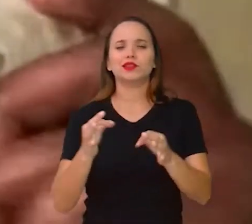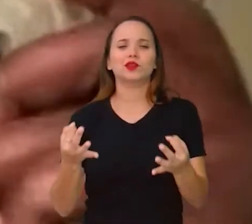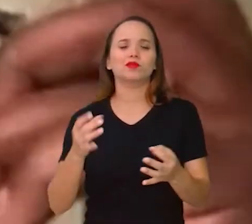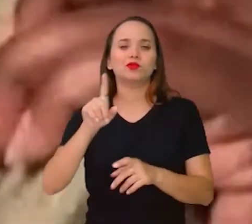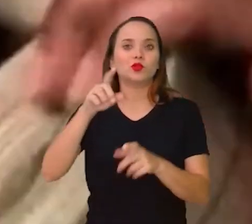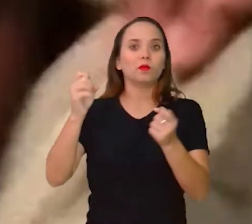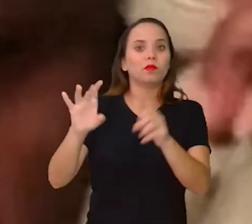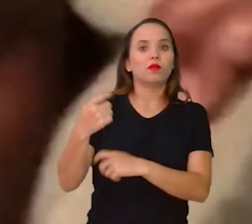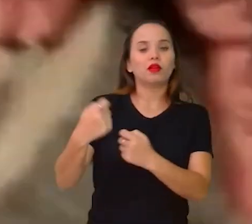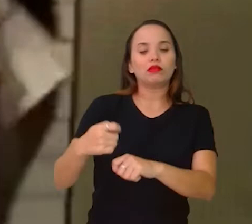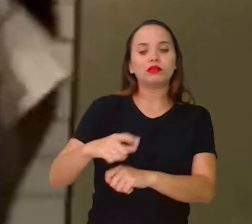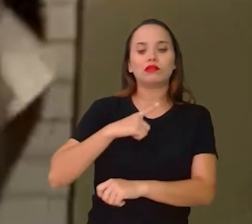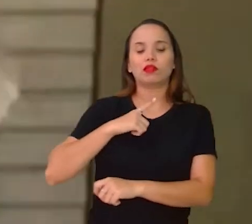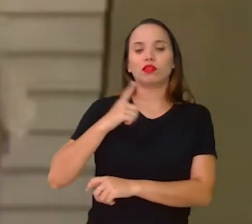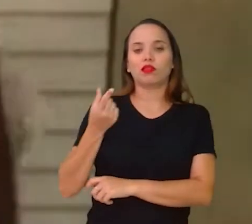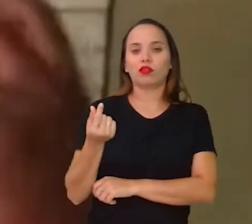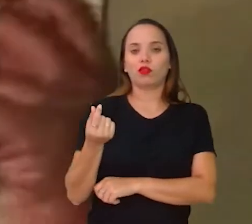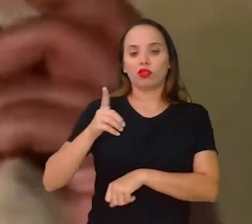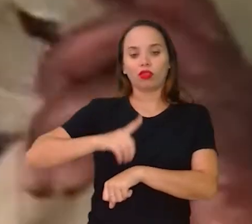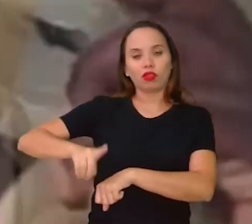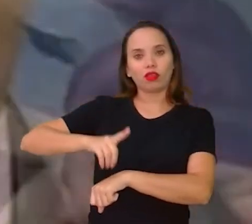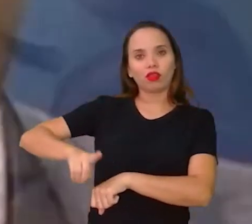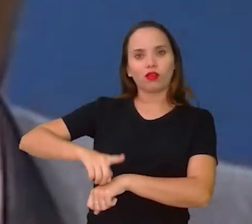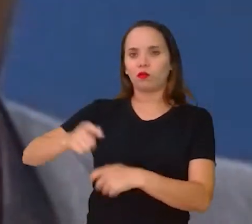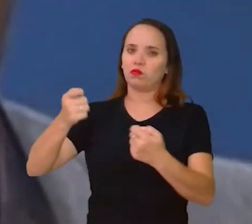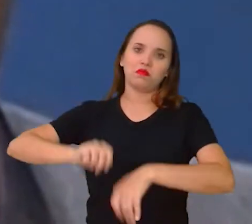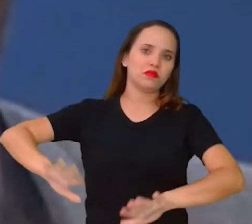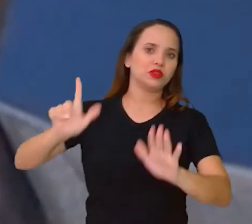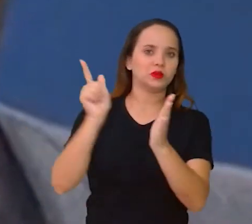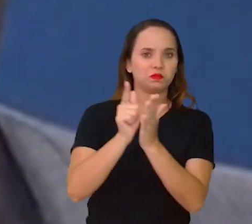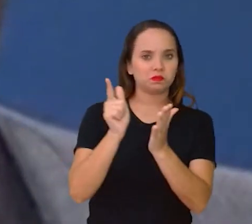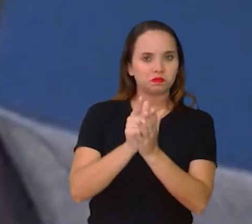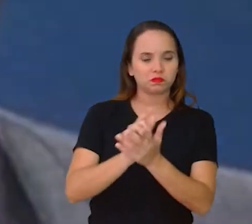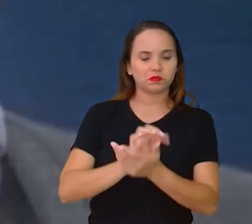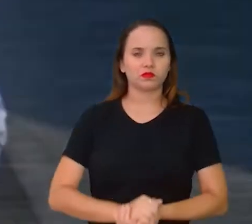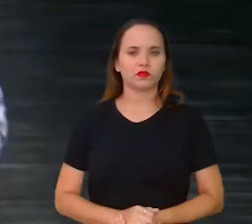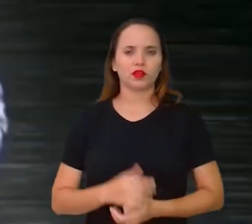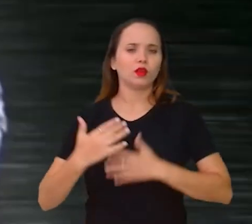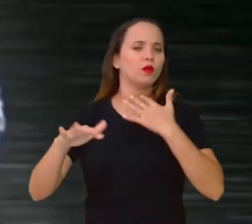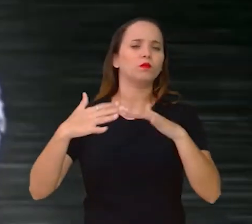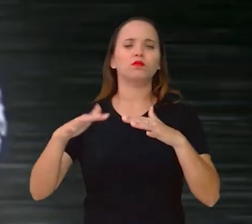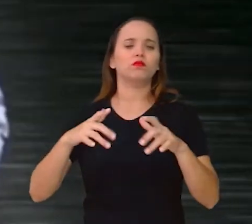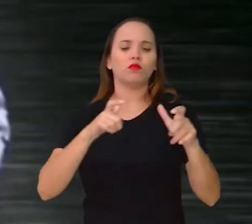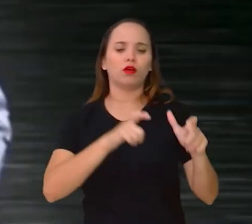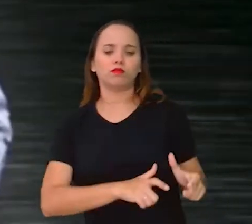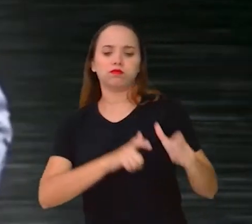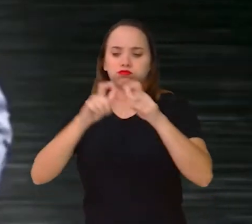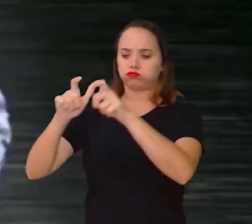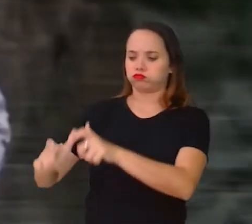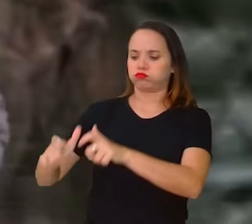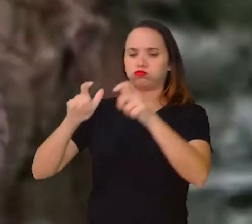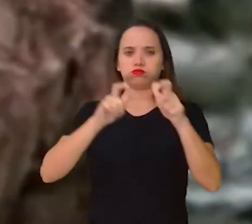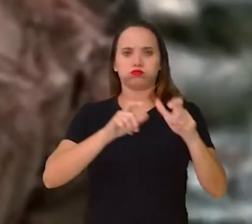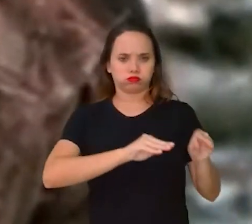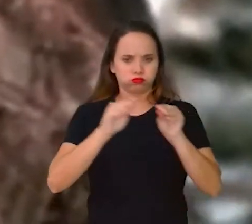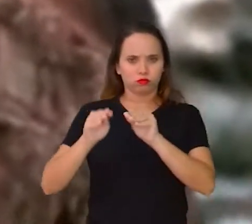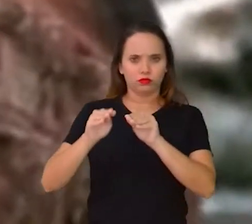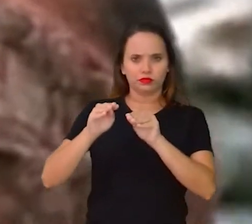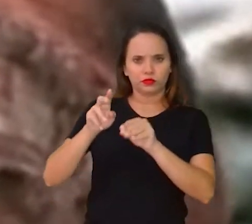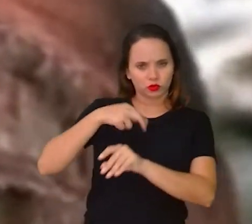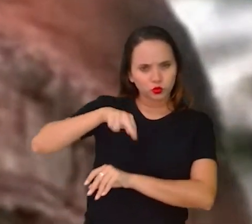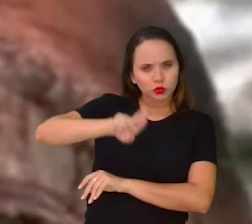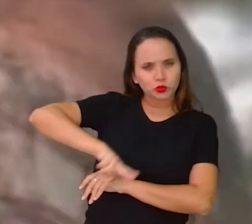Você nem precisa mais estar com dinheiro de papel. E para se locomover? Será que estamos usando muito digital?